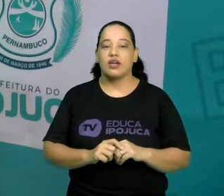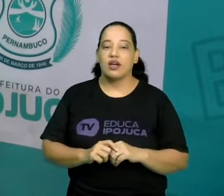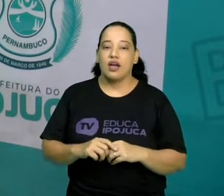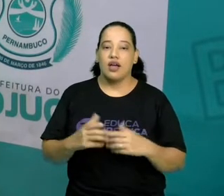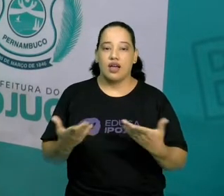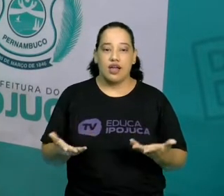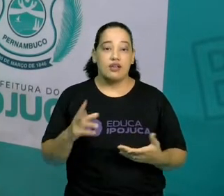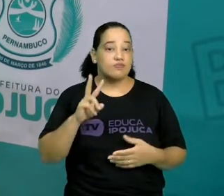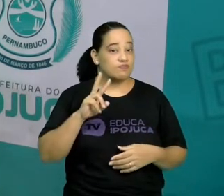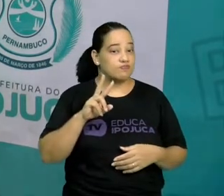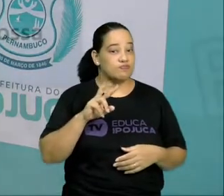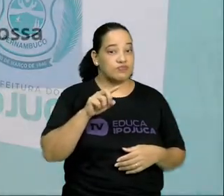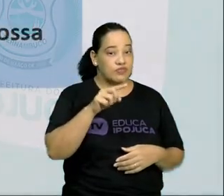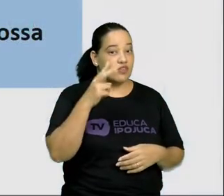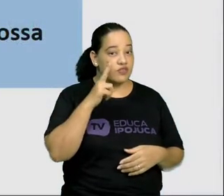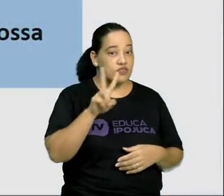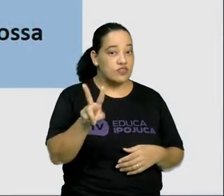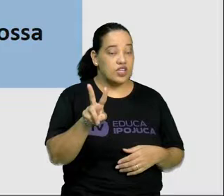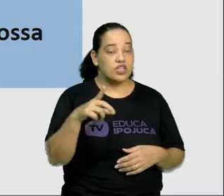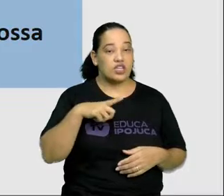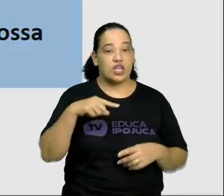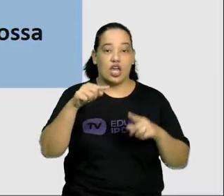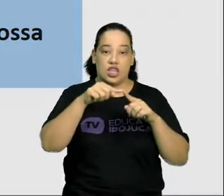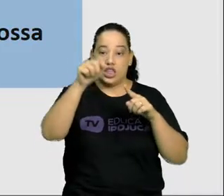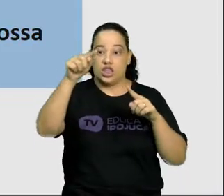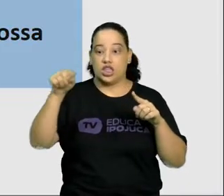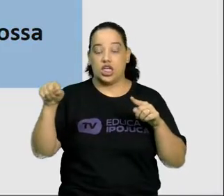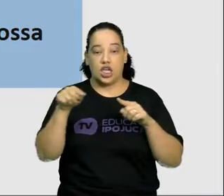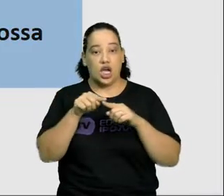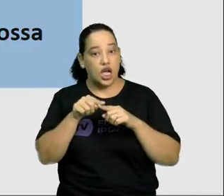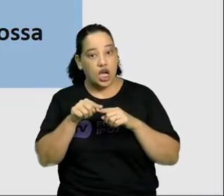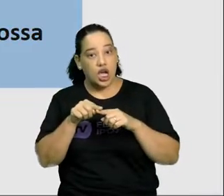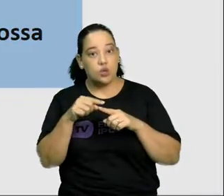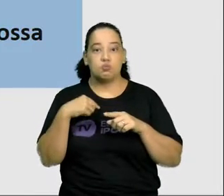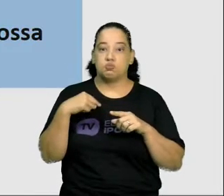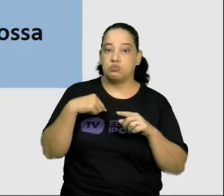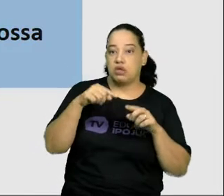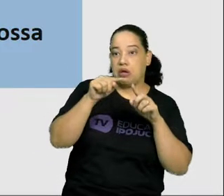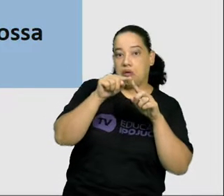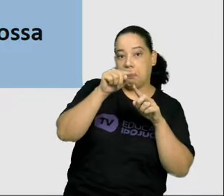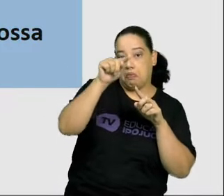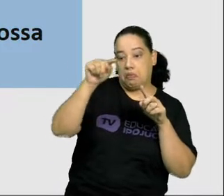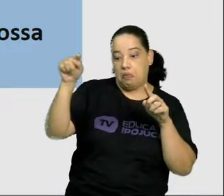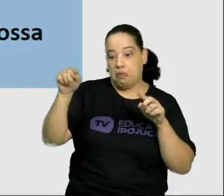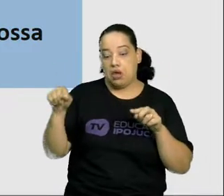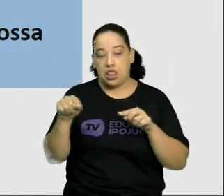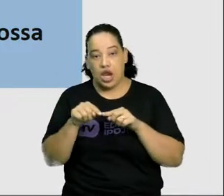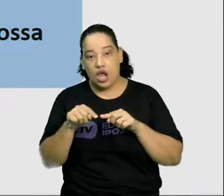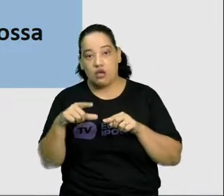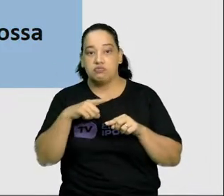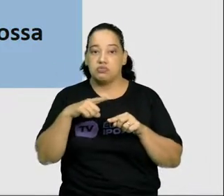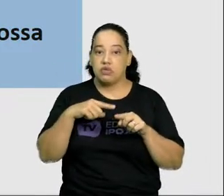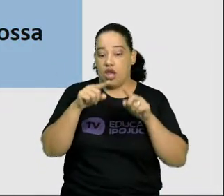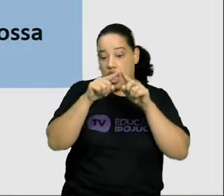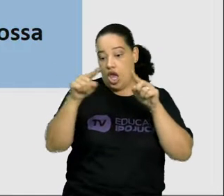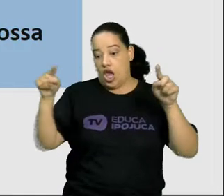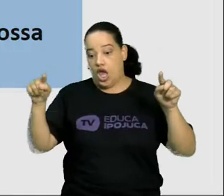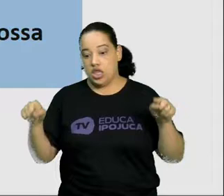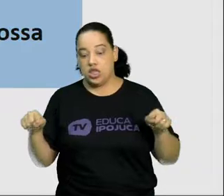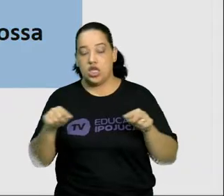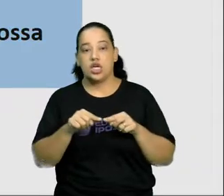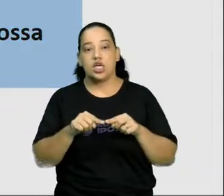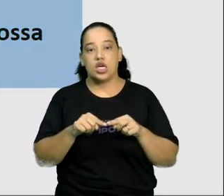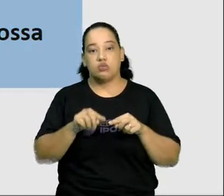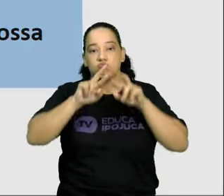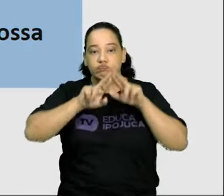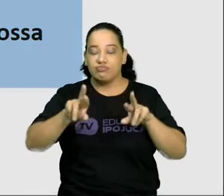Observem, crianças. Nós temos aqui triângulos, temos quadrados, retângulos, temos diversas formas.